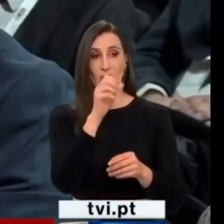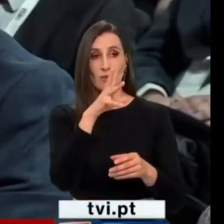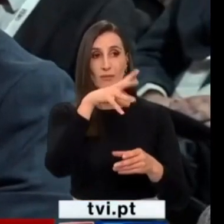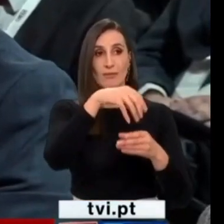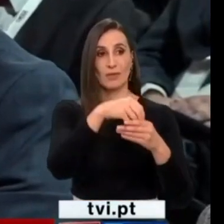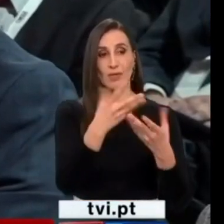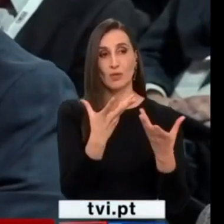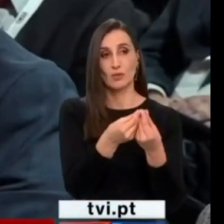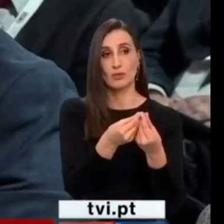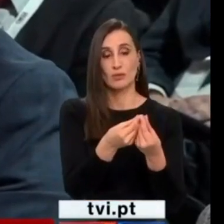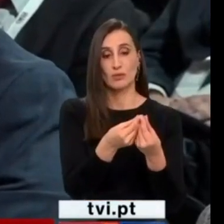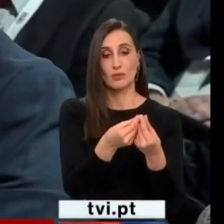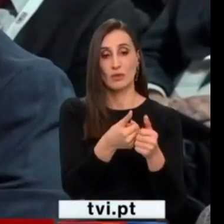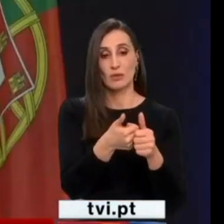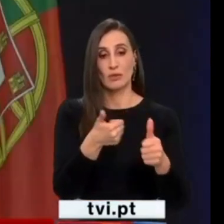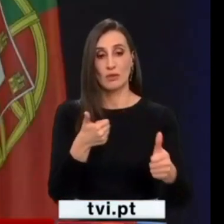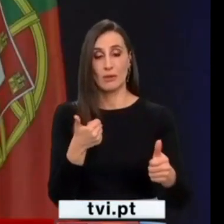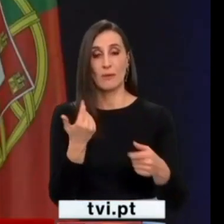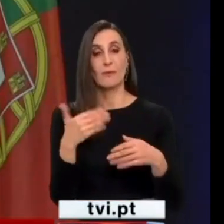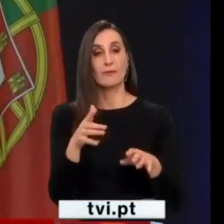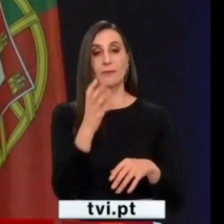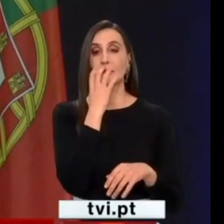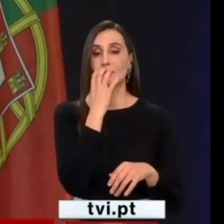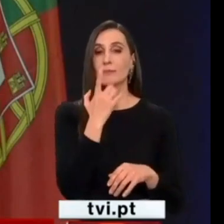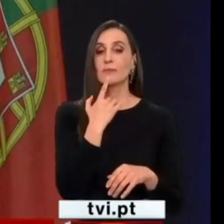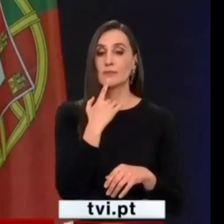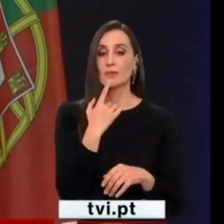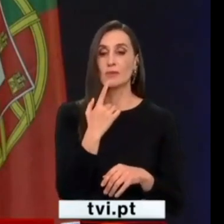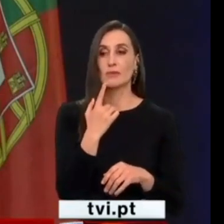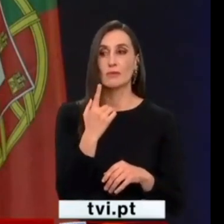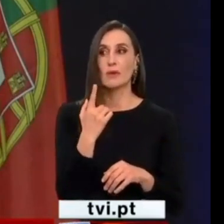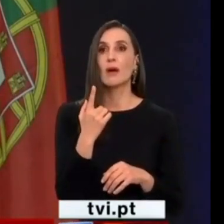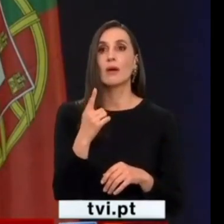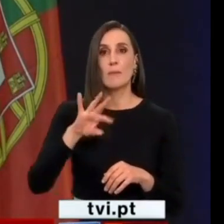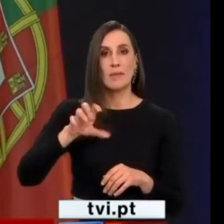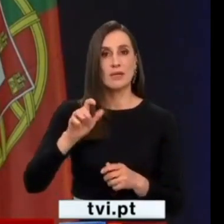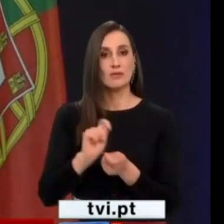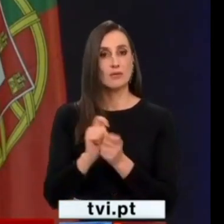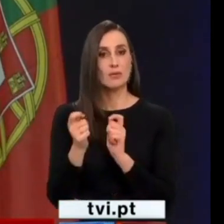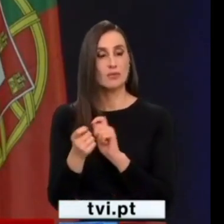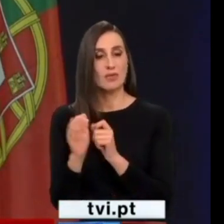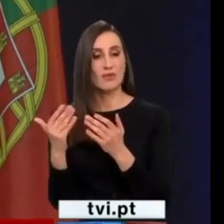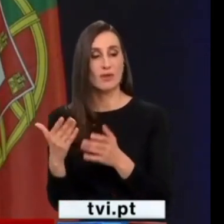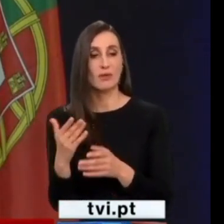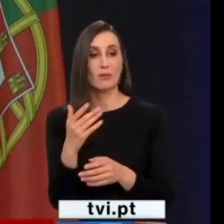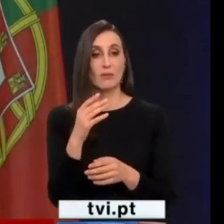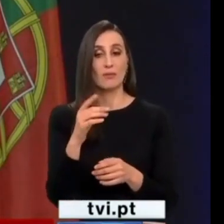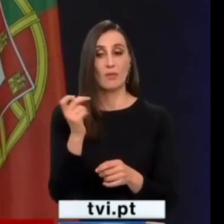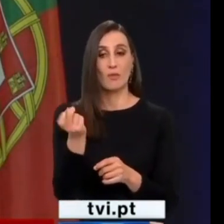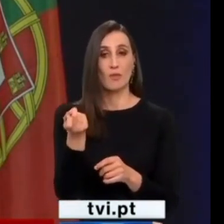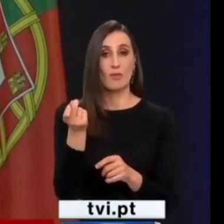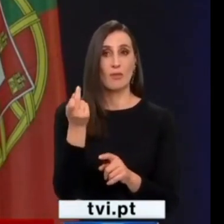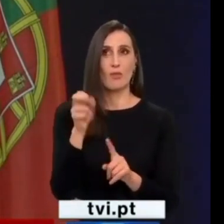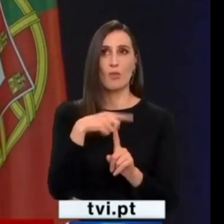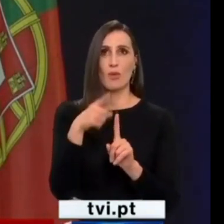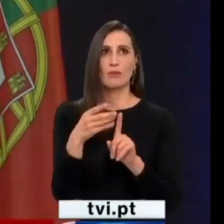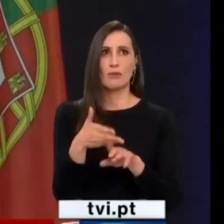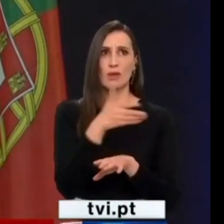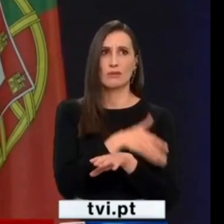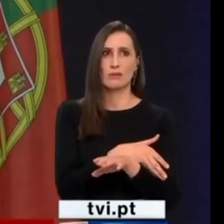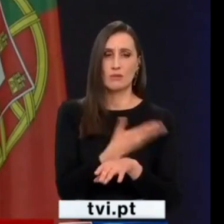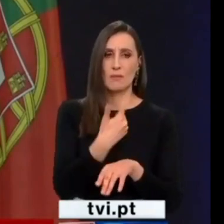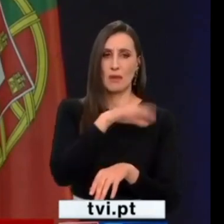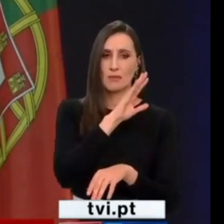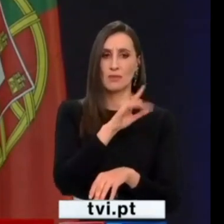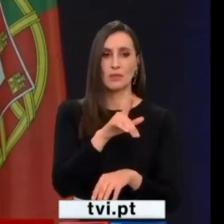Costa, que antes suportou. Mas porque Marcel percebeu que o país mudou lá fora. Que o país que votou PS há um ano e tal já não quer votar